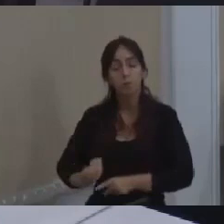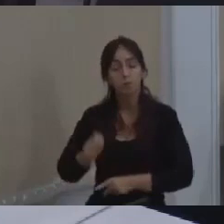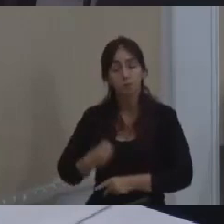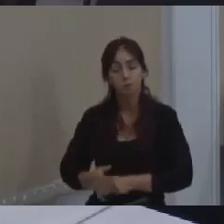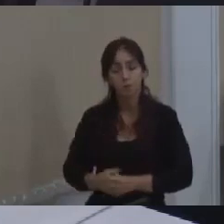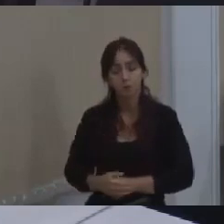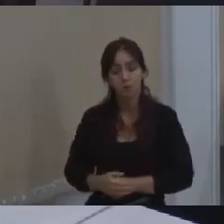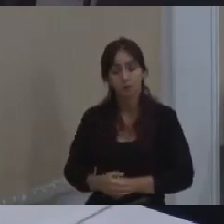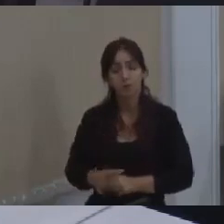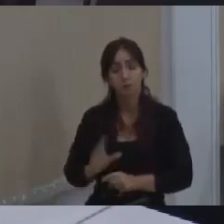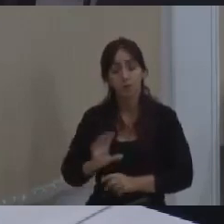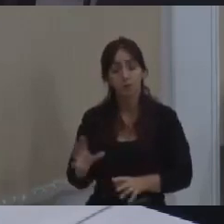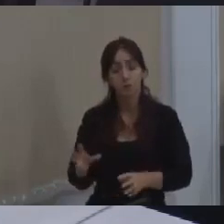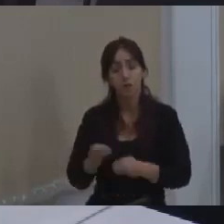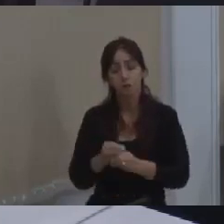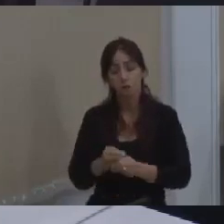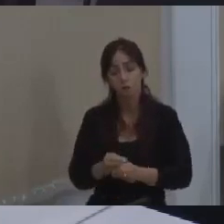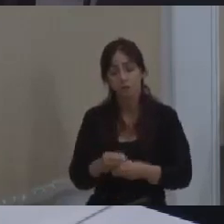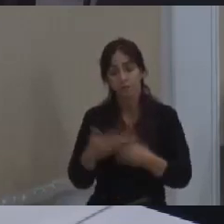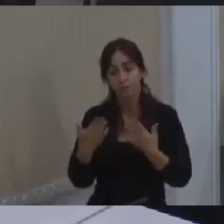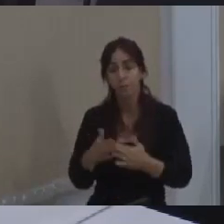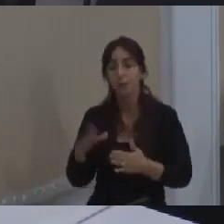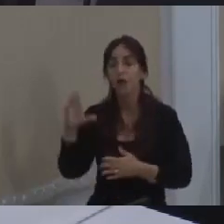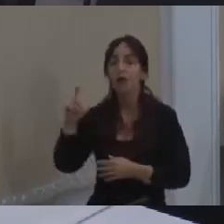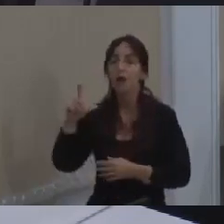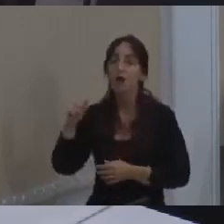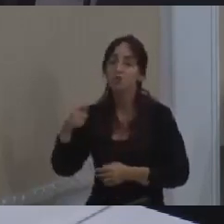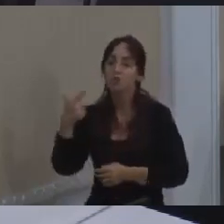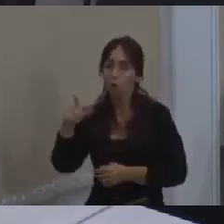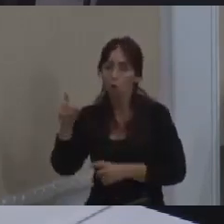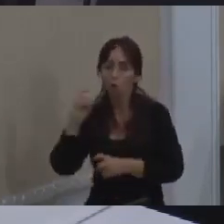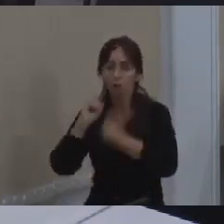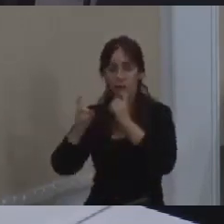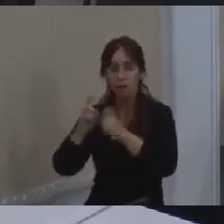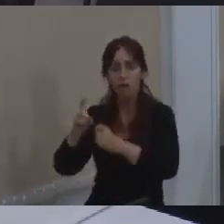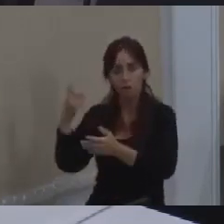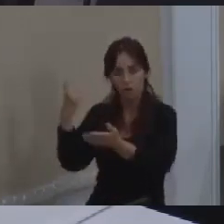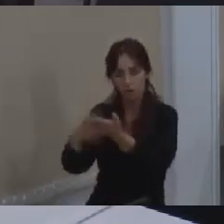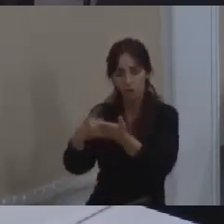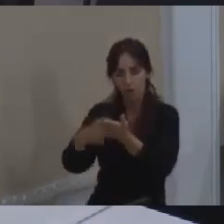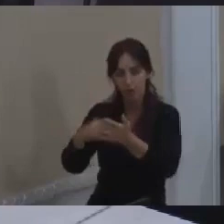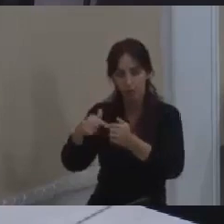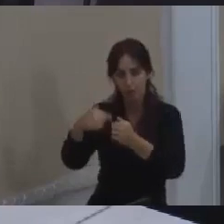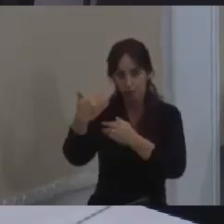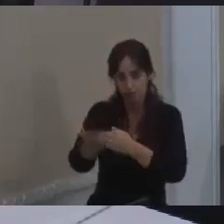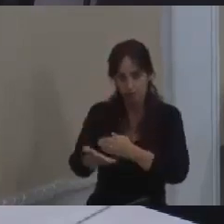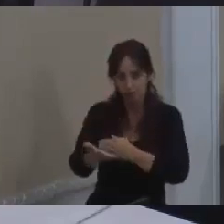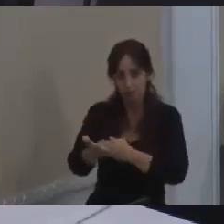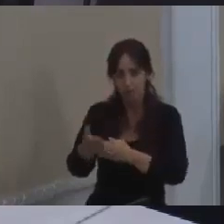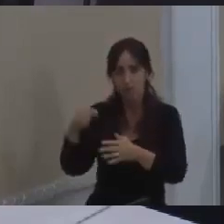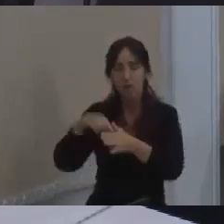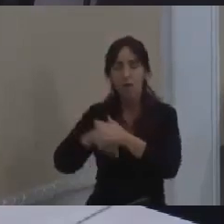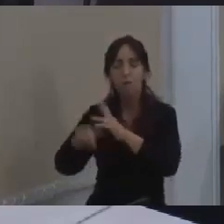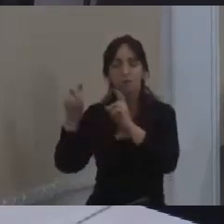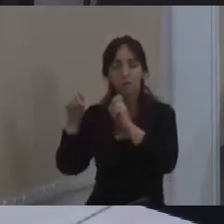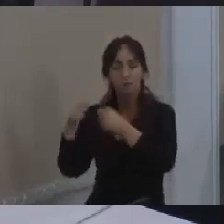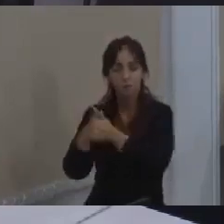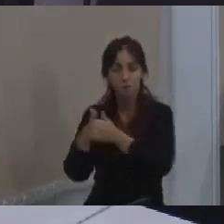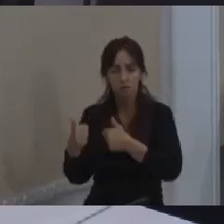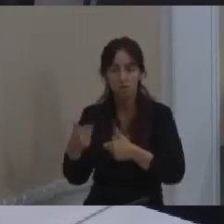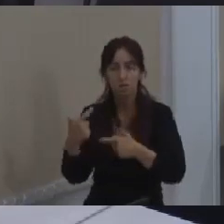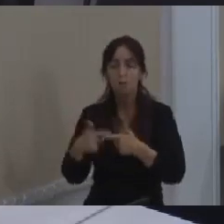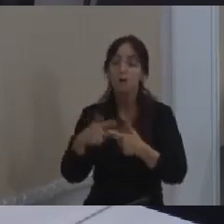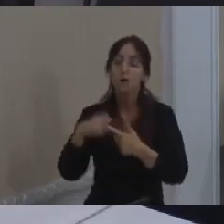resumo da ópera mas Cláudio vamos marcar uma outra audiência mais à frente e aprofundar nesses temas eu acho que essa lutar é